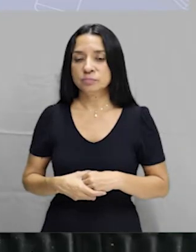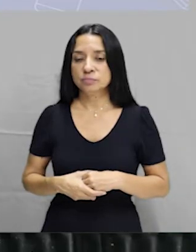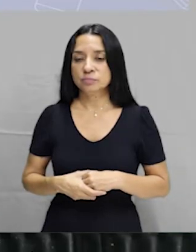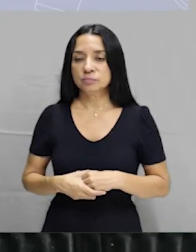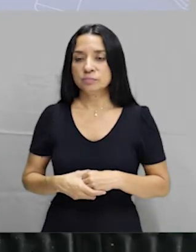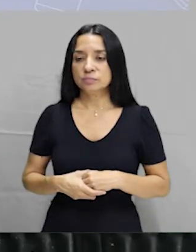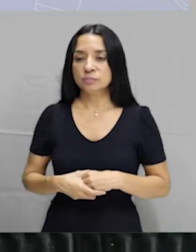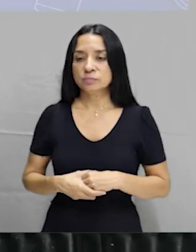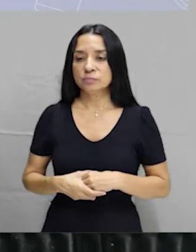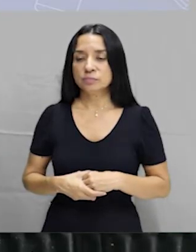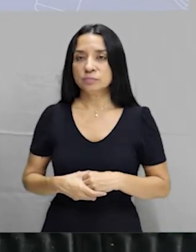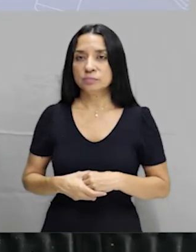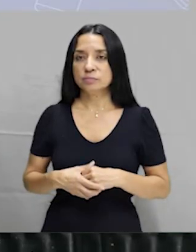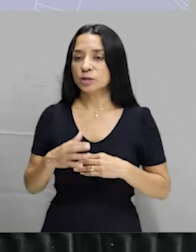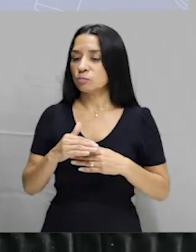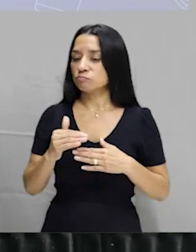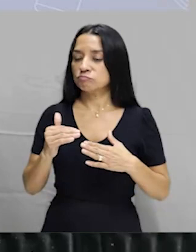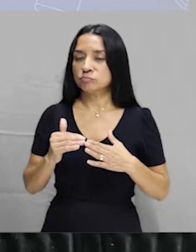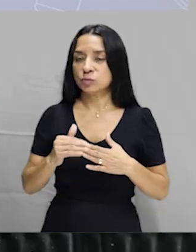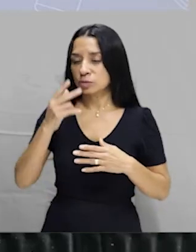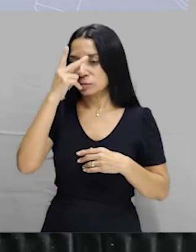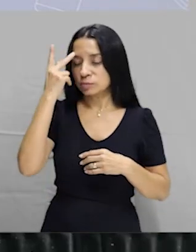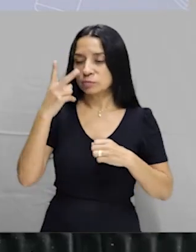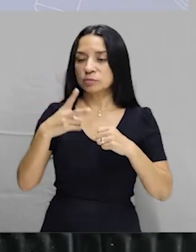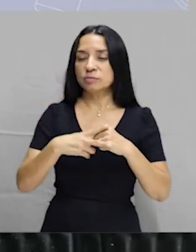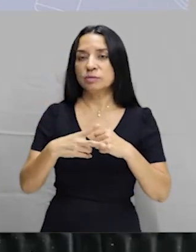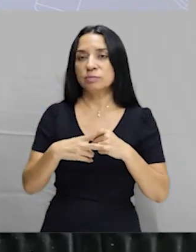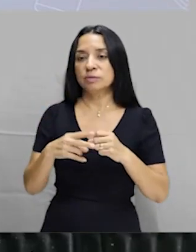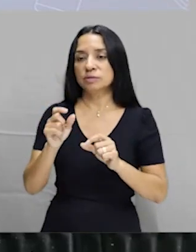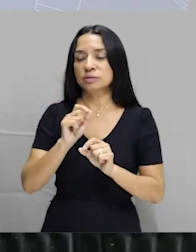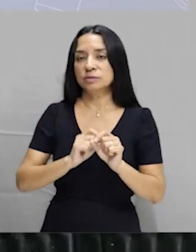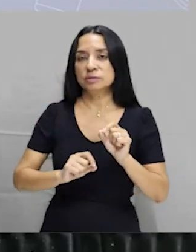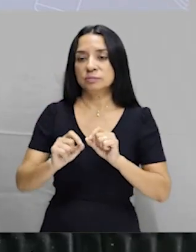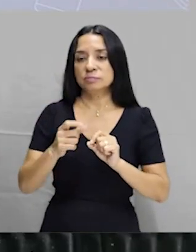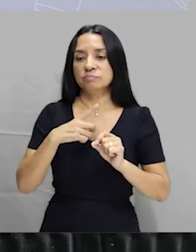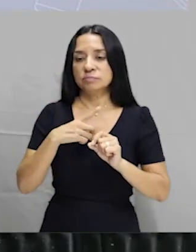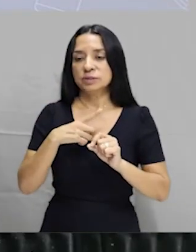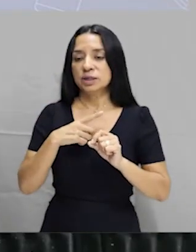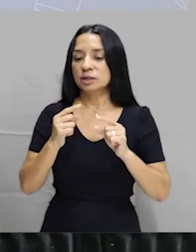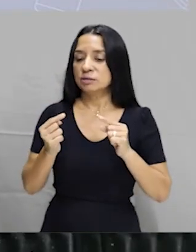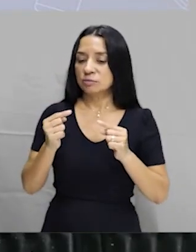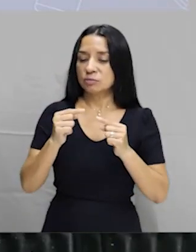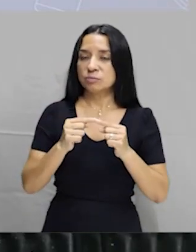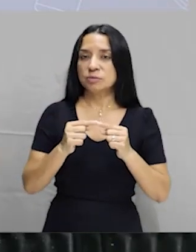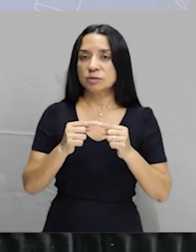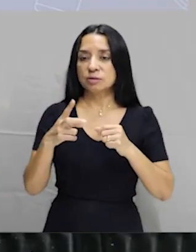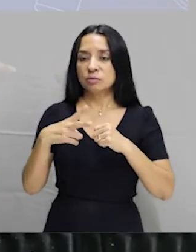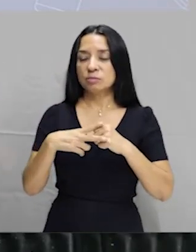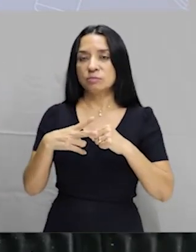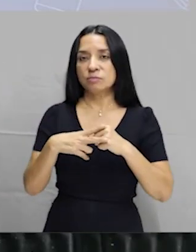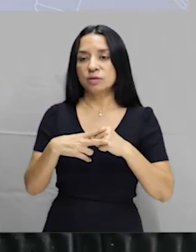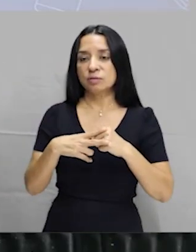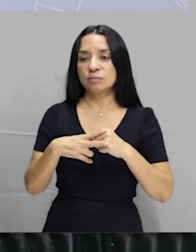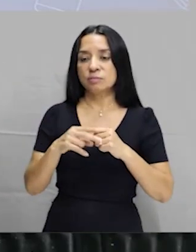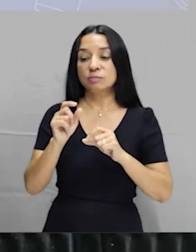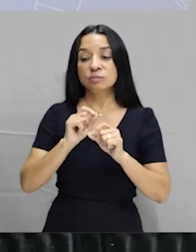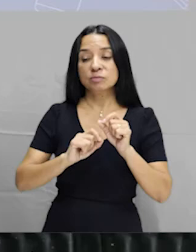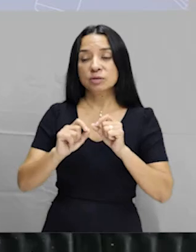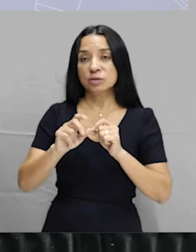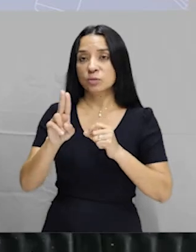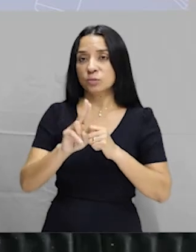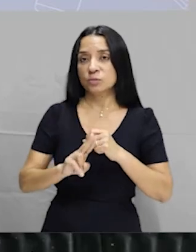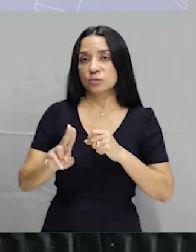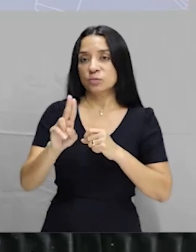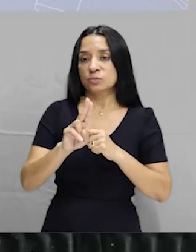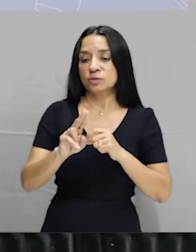Então, todas essas pessoas verbais, elas têm que concordar com o verbo ao qual vocês estão